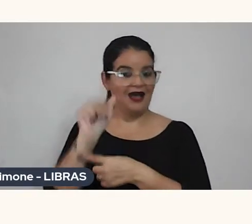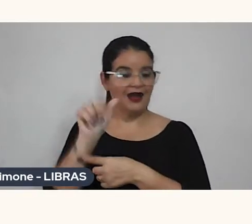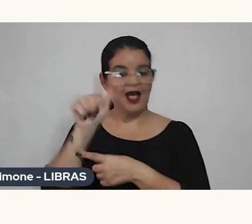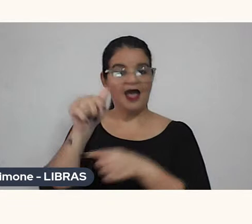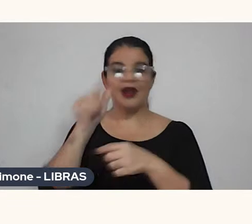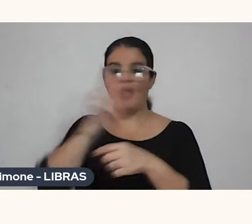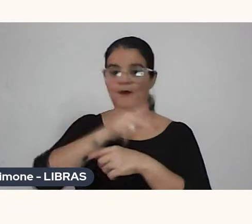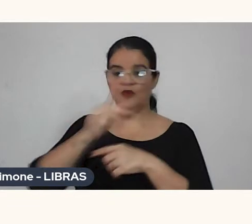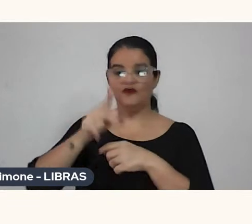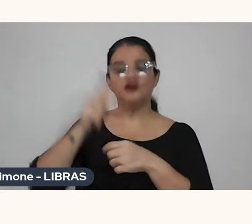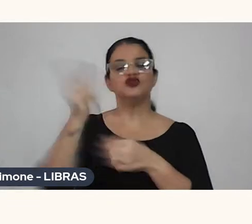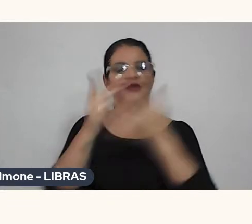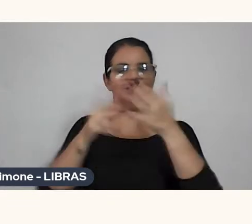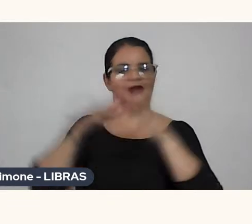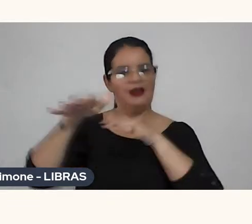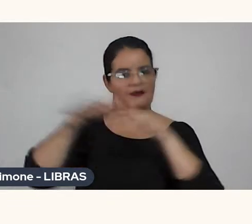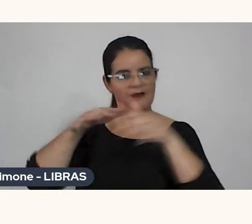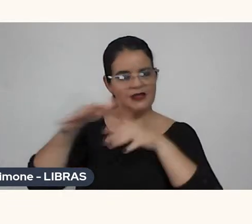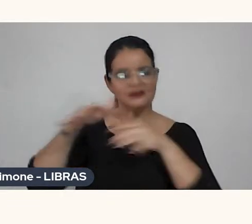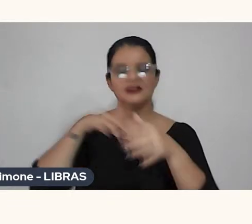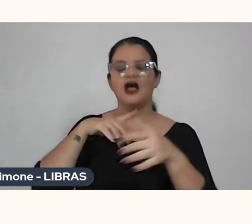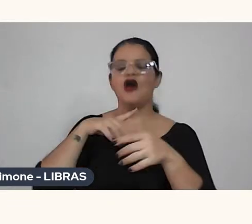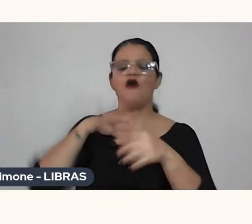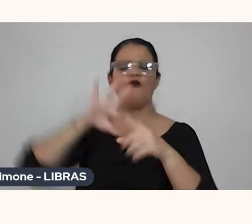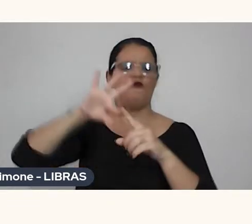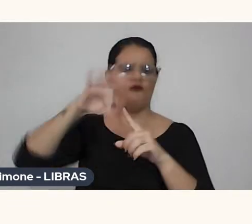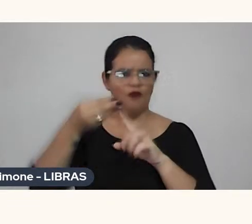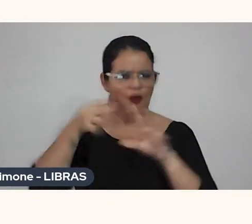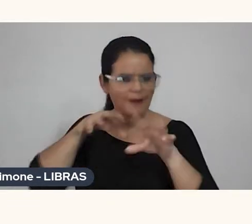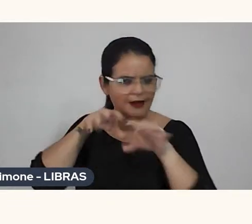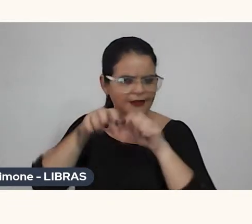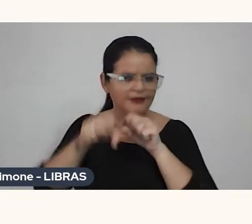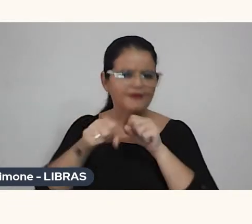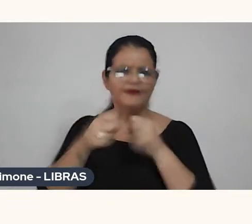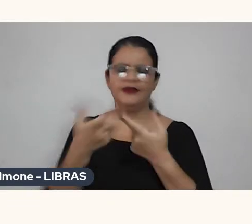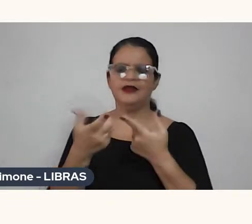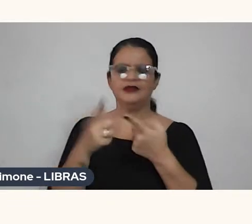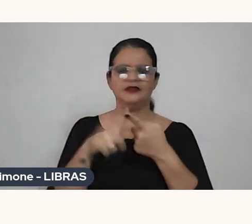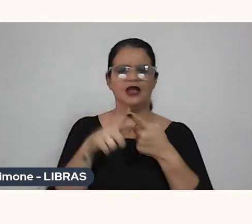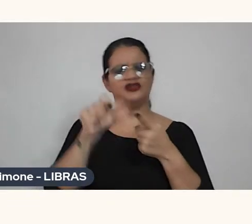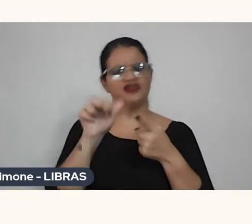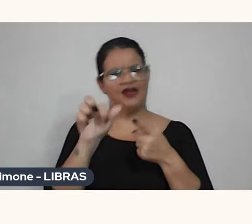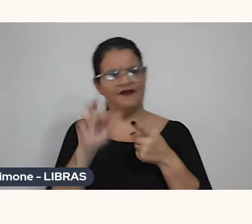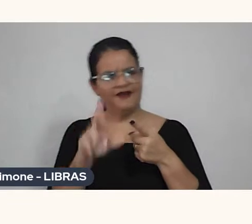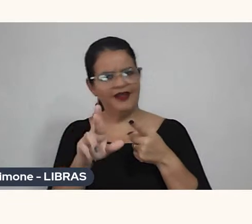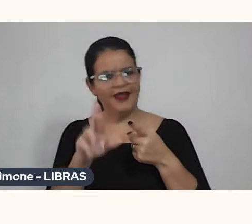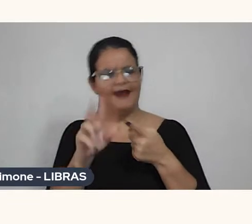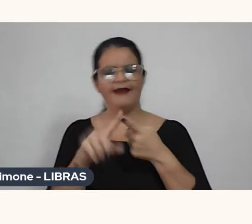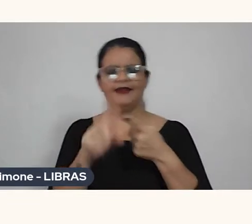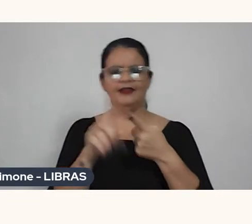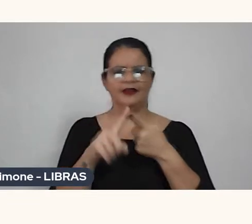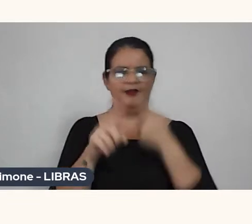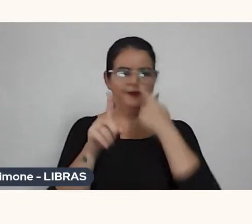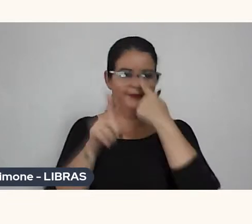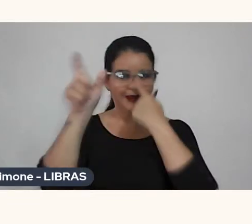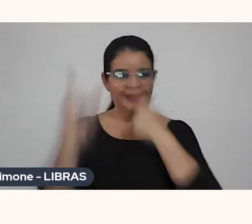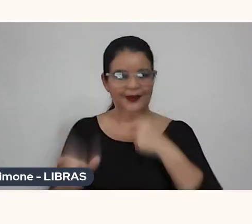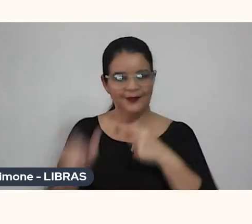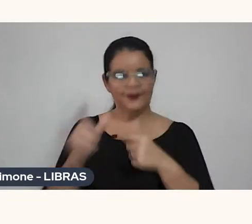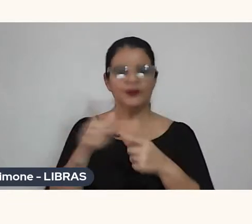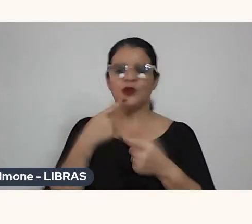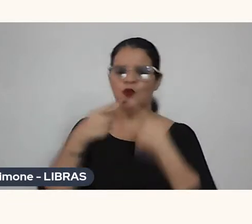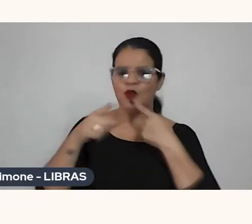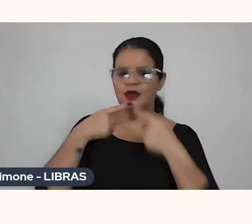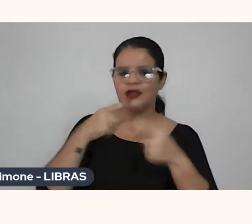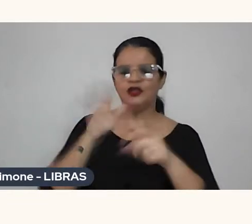lá na ECA, formado em física, o Ismael Xavier, que era engenheiro da Poli, né, um grande crítico de